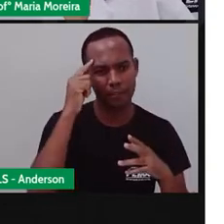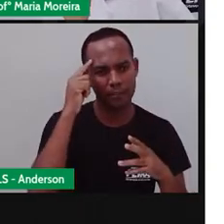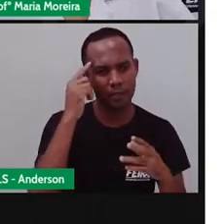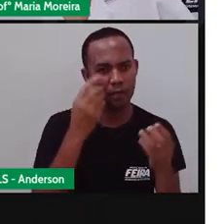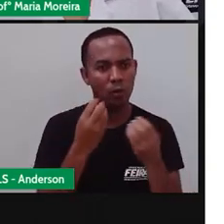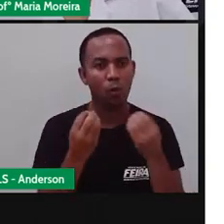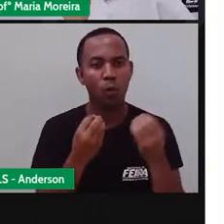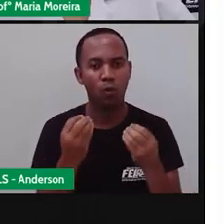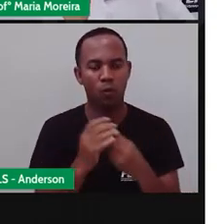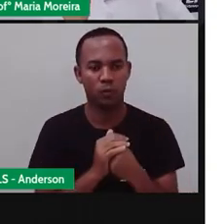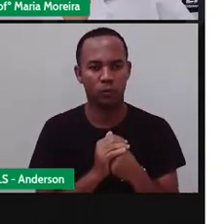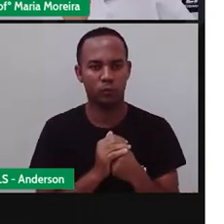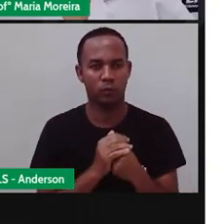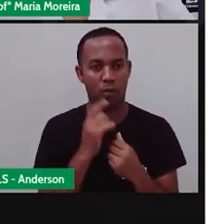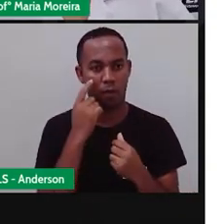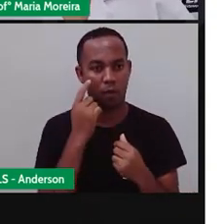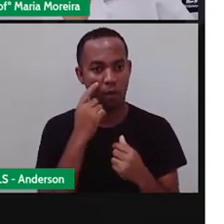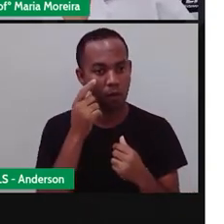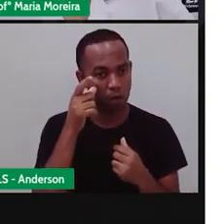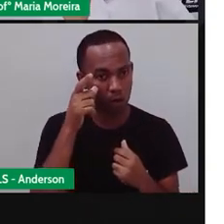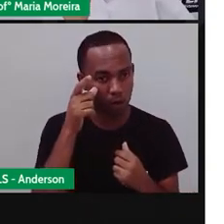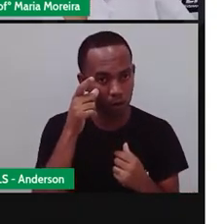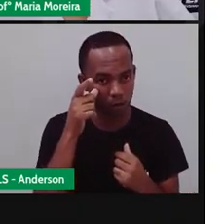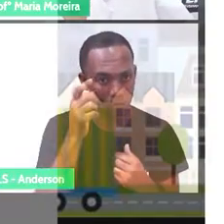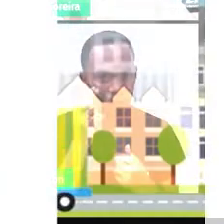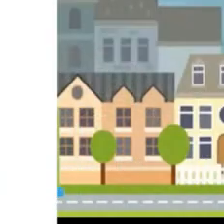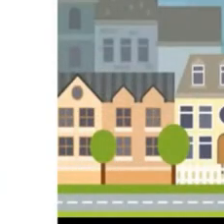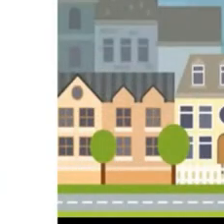Vamos, então, assistir esse videozinho!